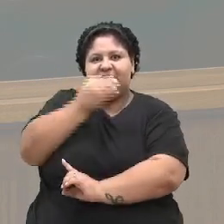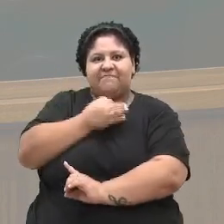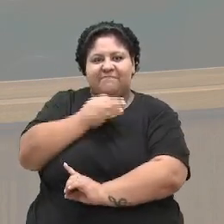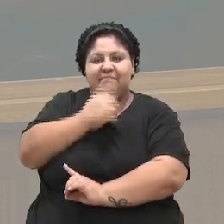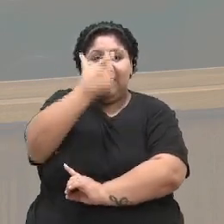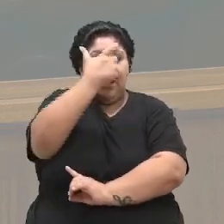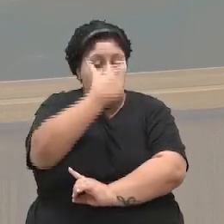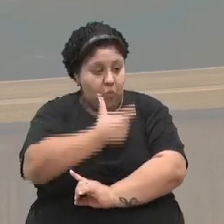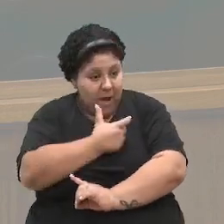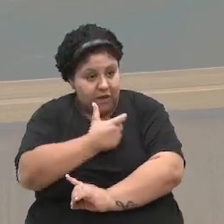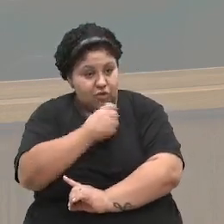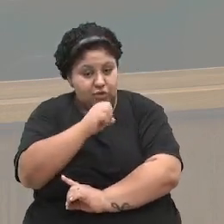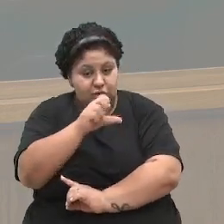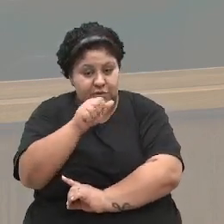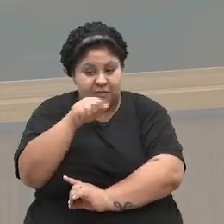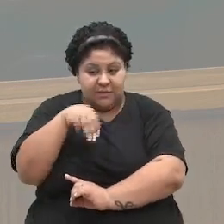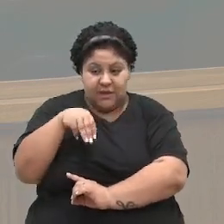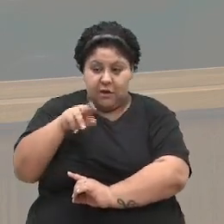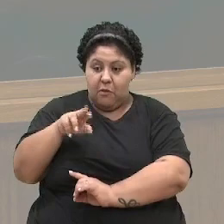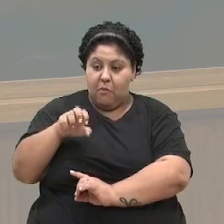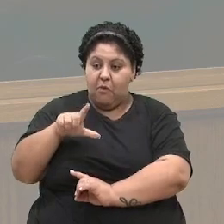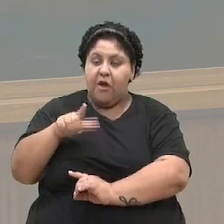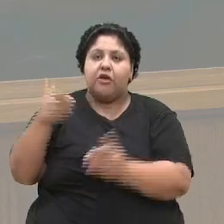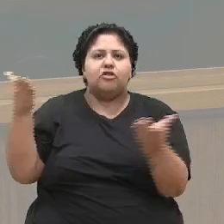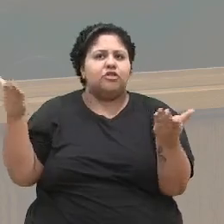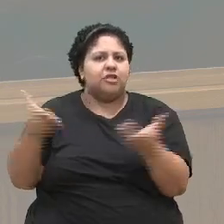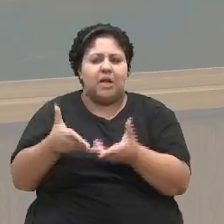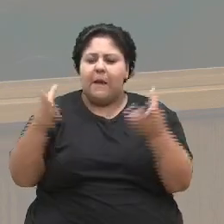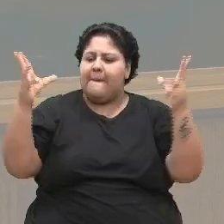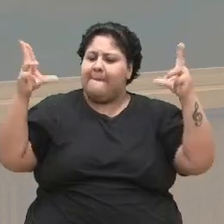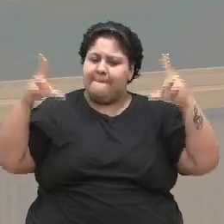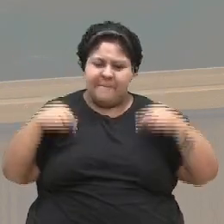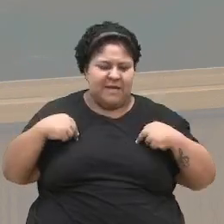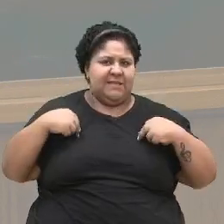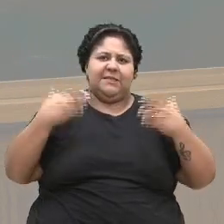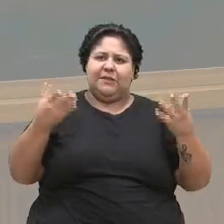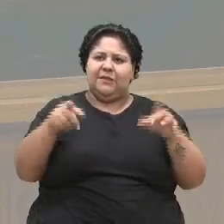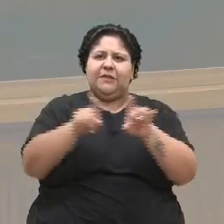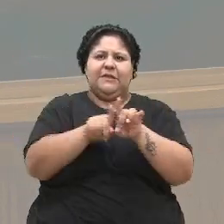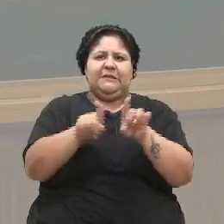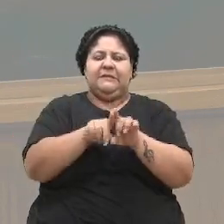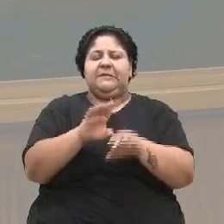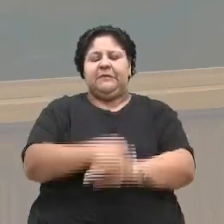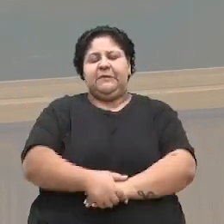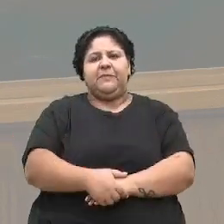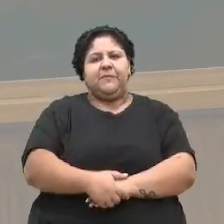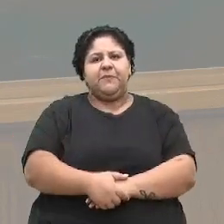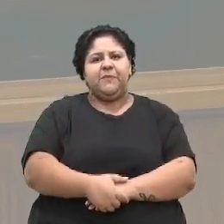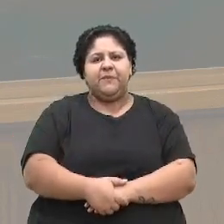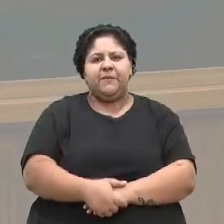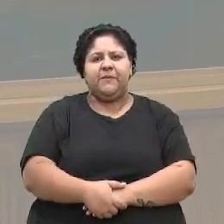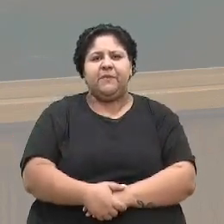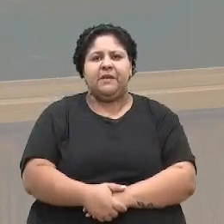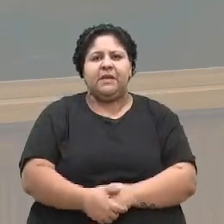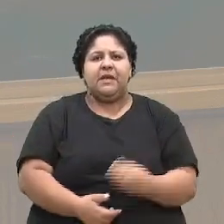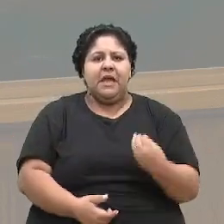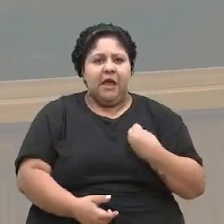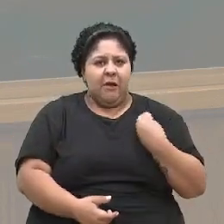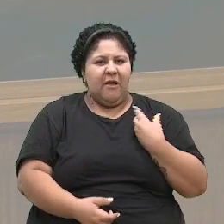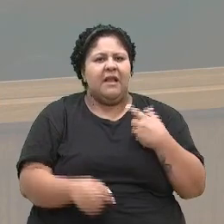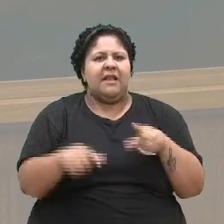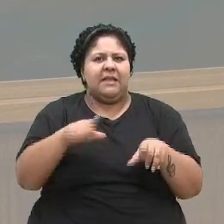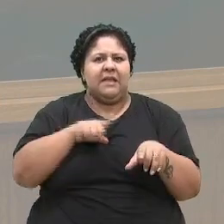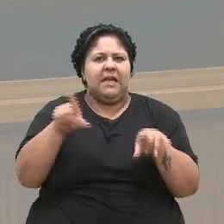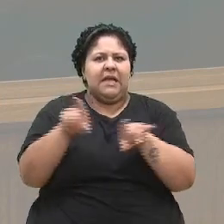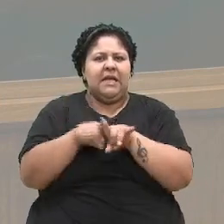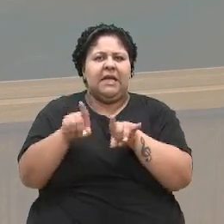Samuel já está mais do que na hora de receber esse título. Particularmente, eu tenho também uma história